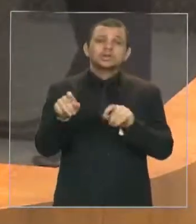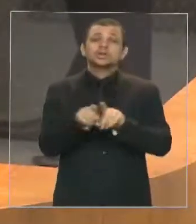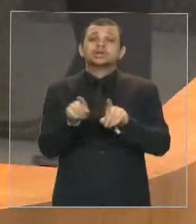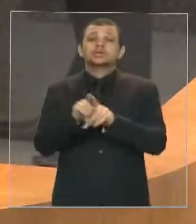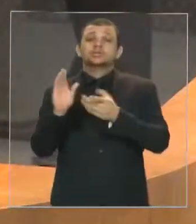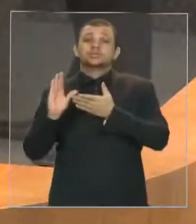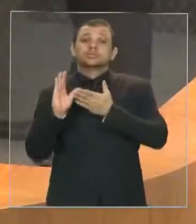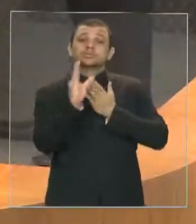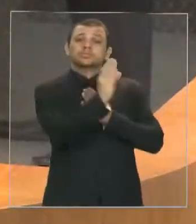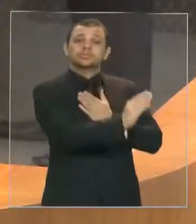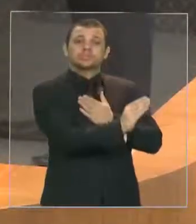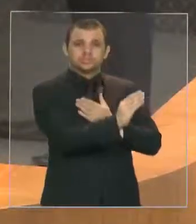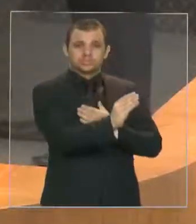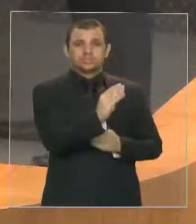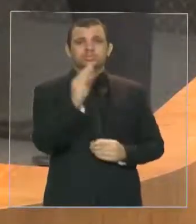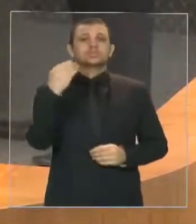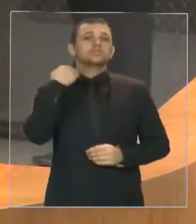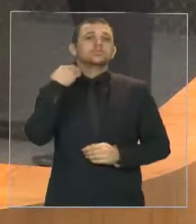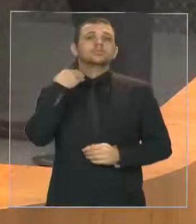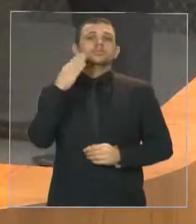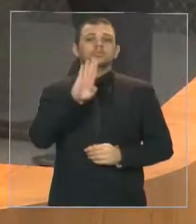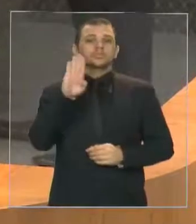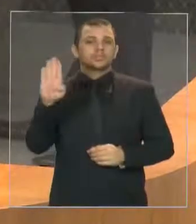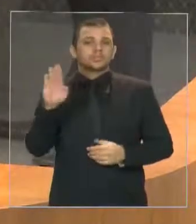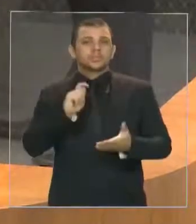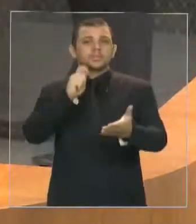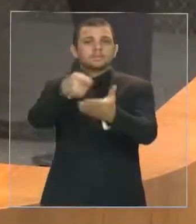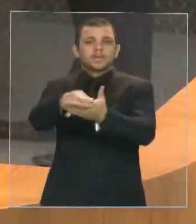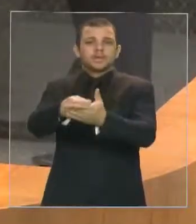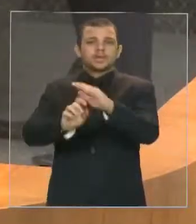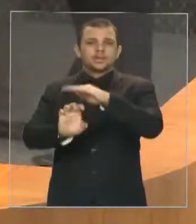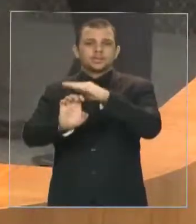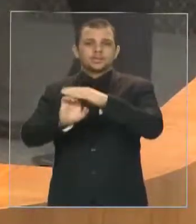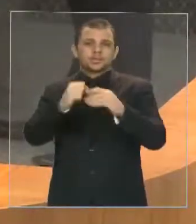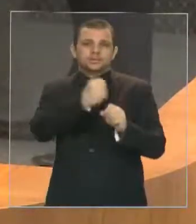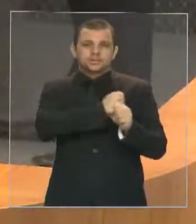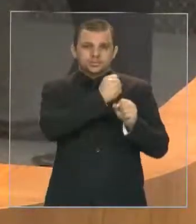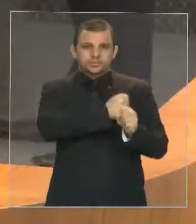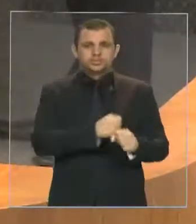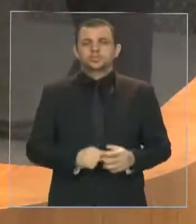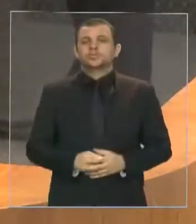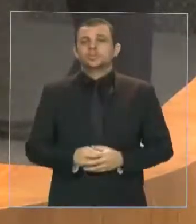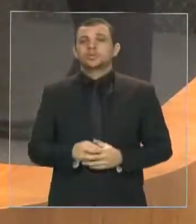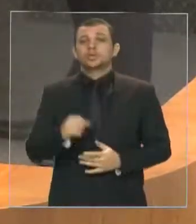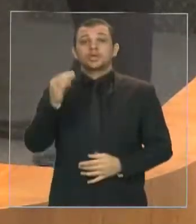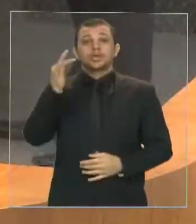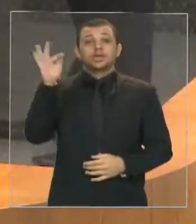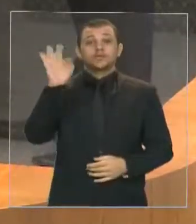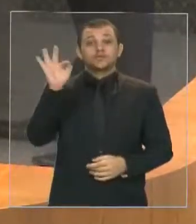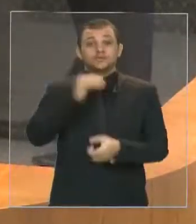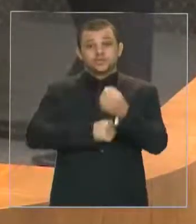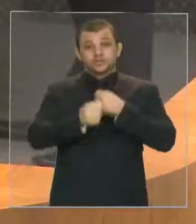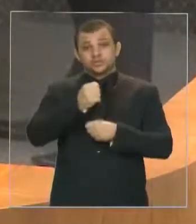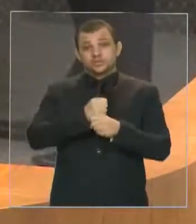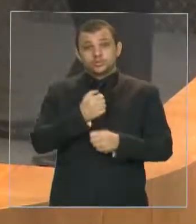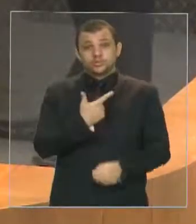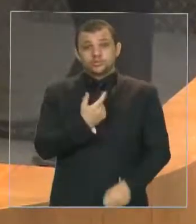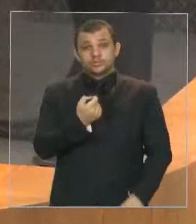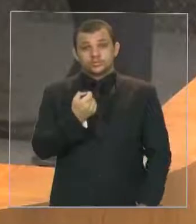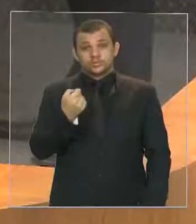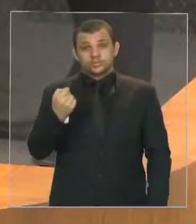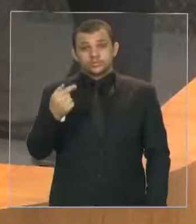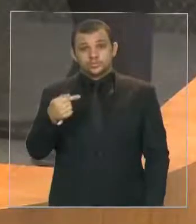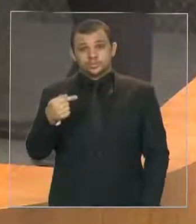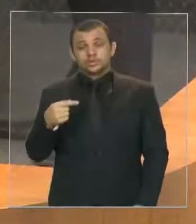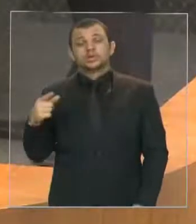ao Banco do Brasil para pagamento da construtora. Em fevereiro de 2007, foi anunciado no site da Secretaria